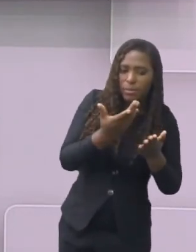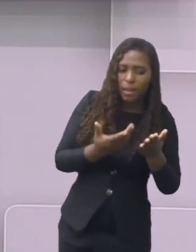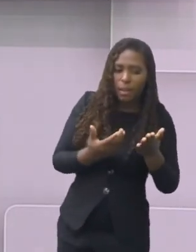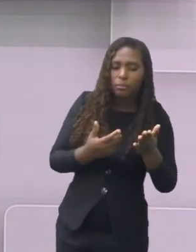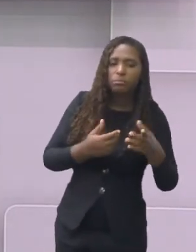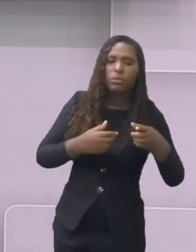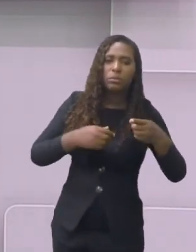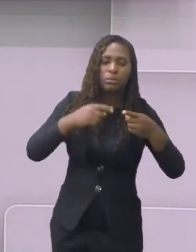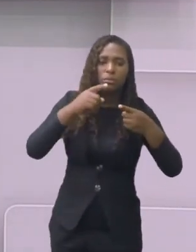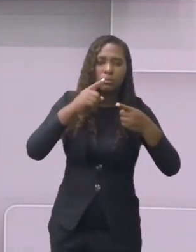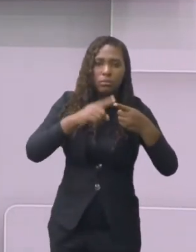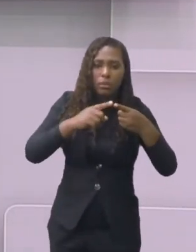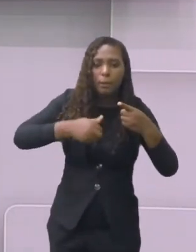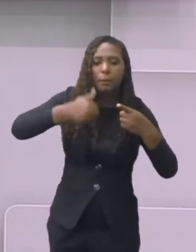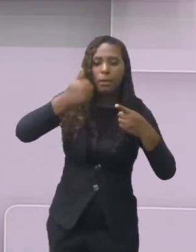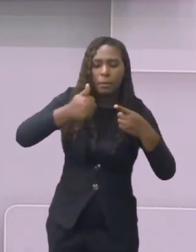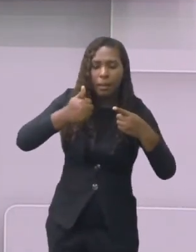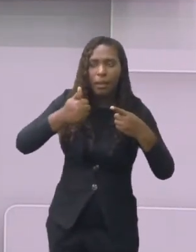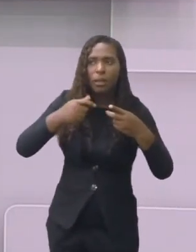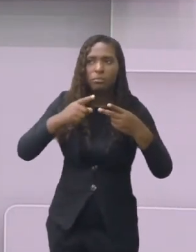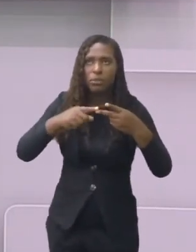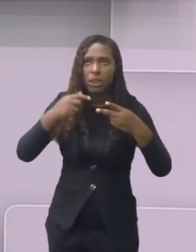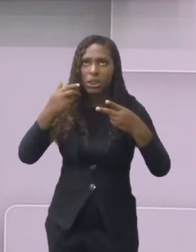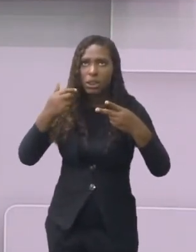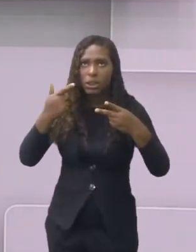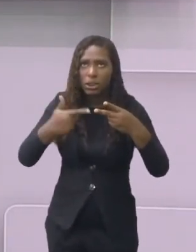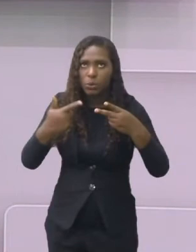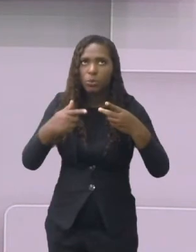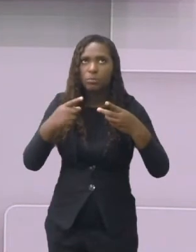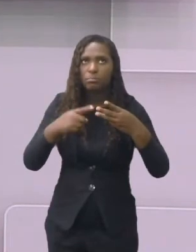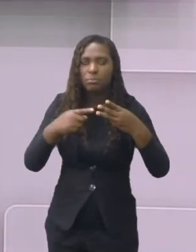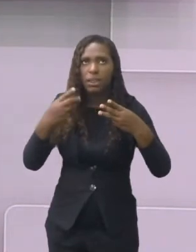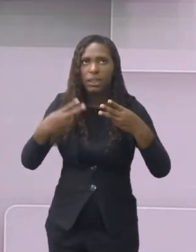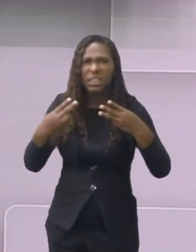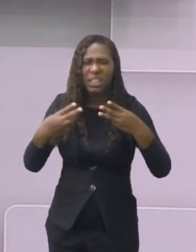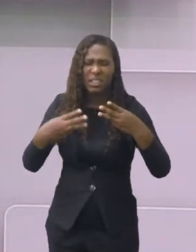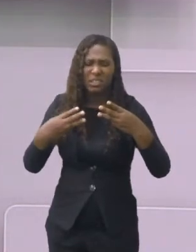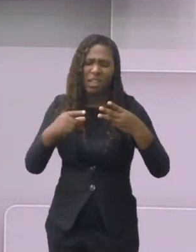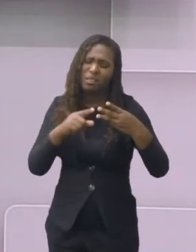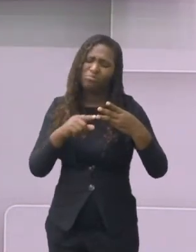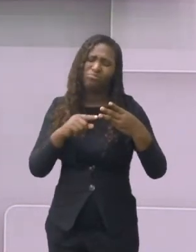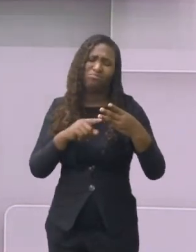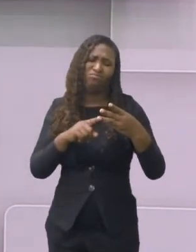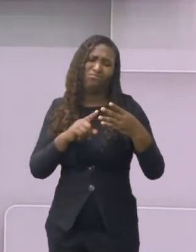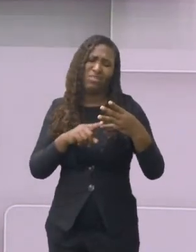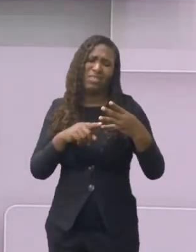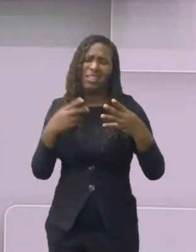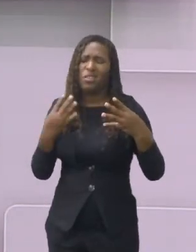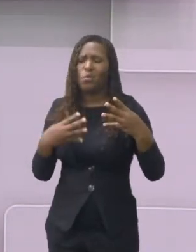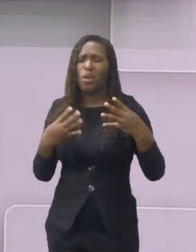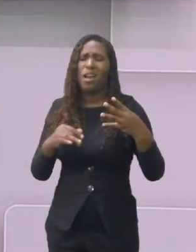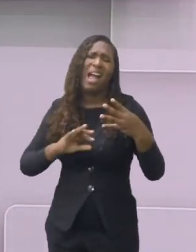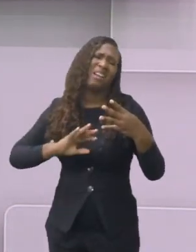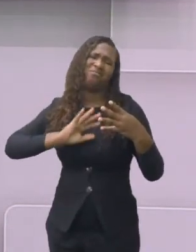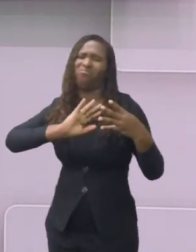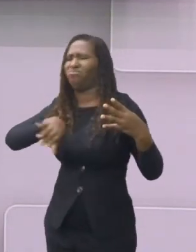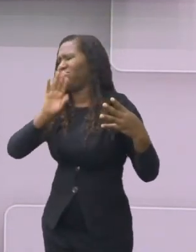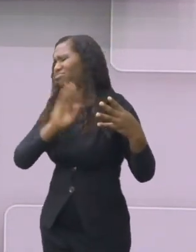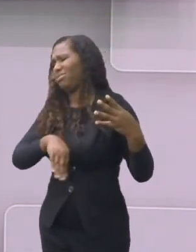aquela receita e não continuar. E não finalizar a receita. Então, eu preciso do começo até o fim.